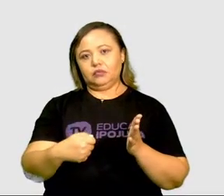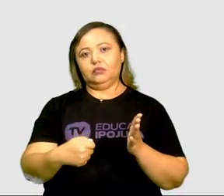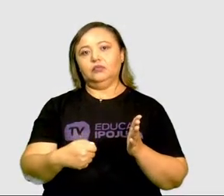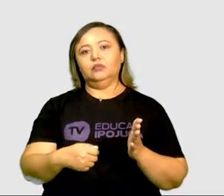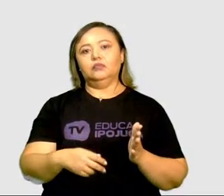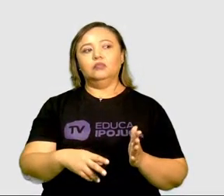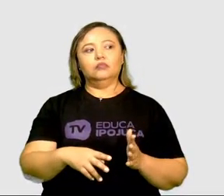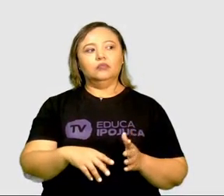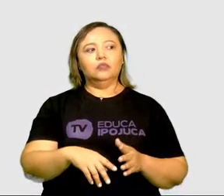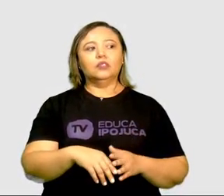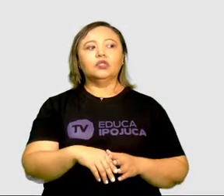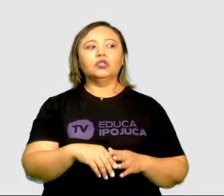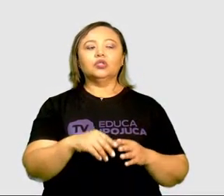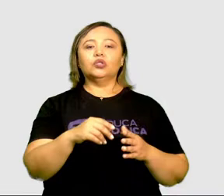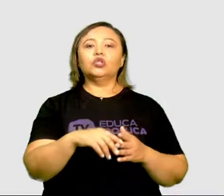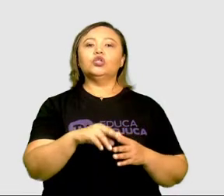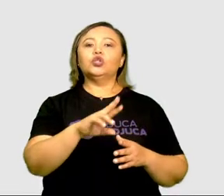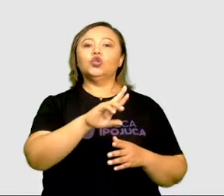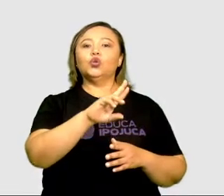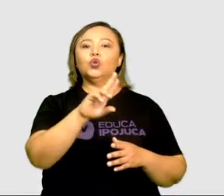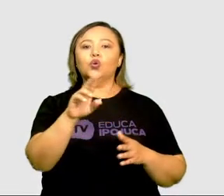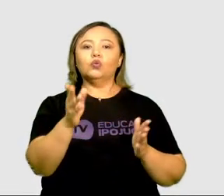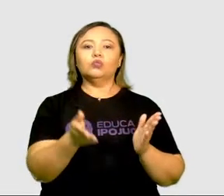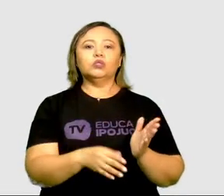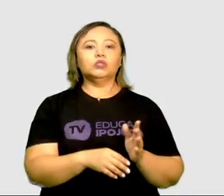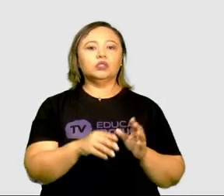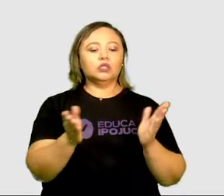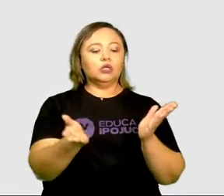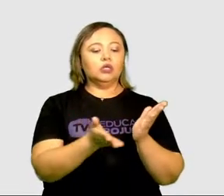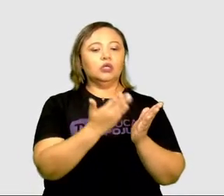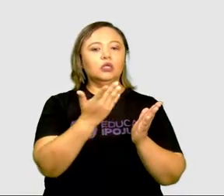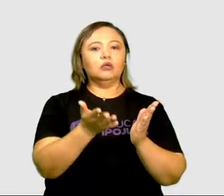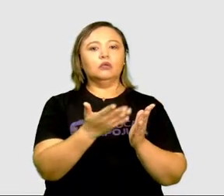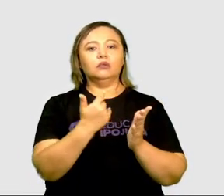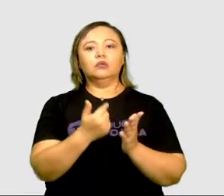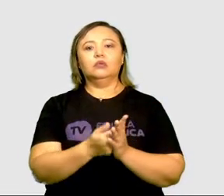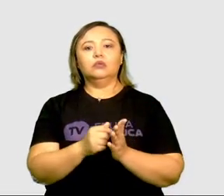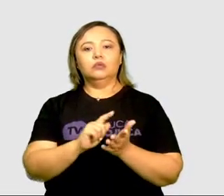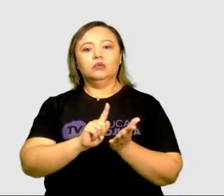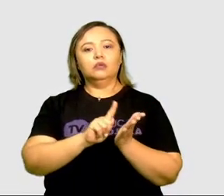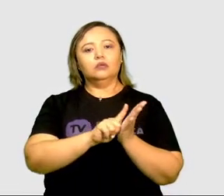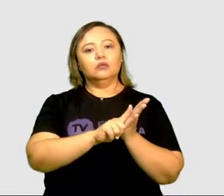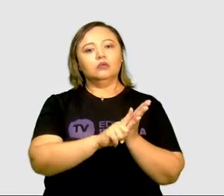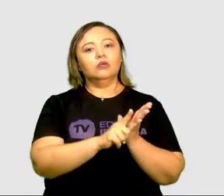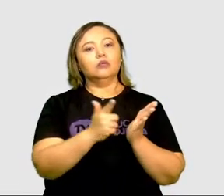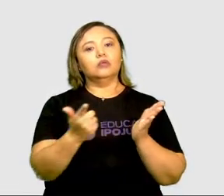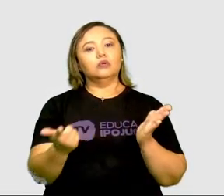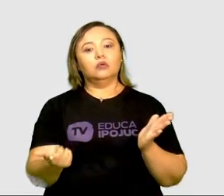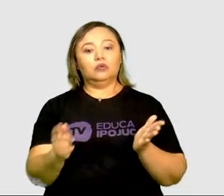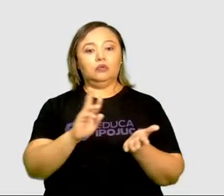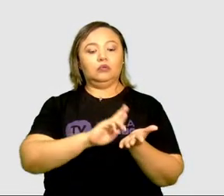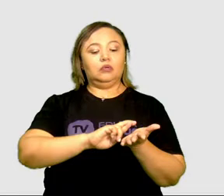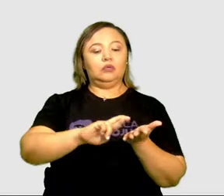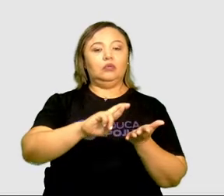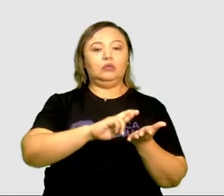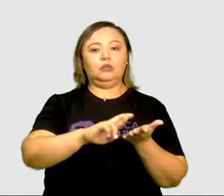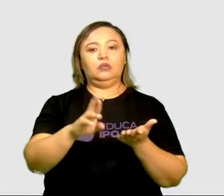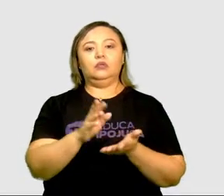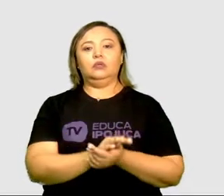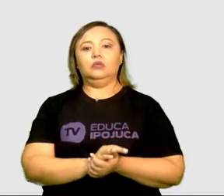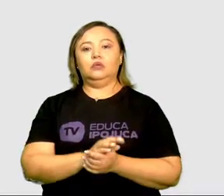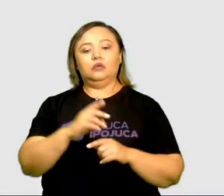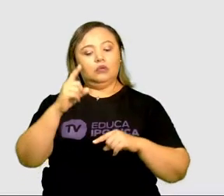Os nomes de títulos, ou seja, nomes de livros, jornais, revistas e entre outros